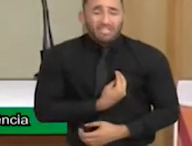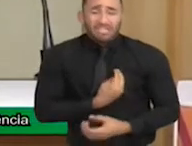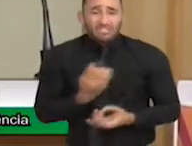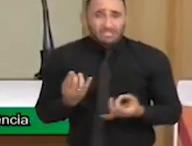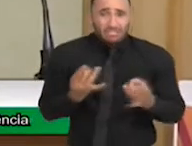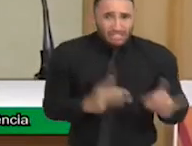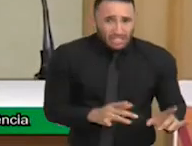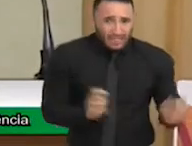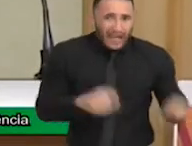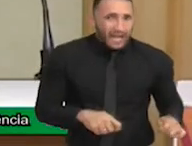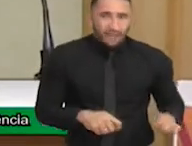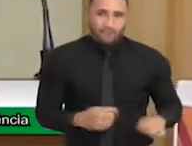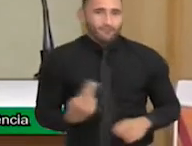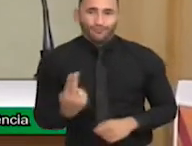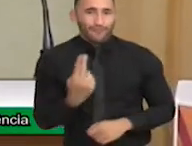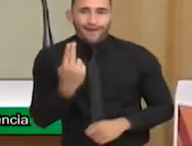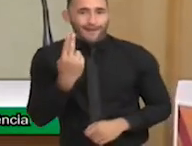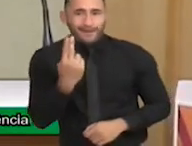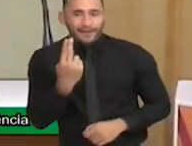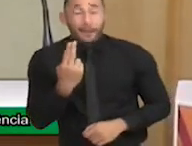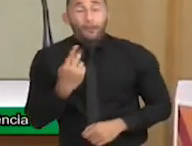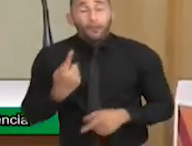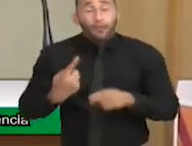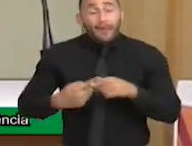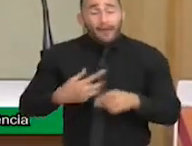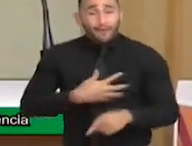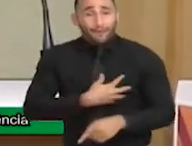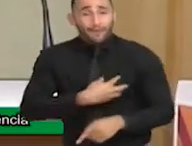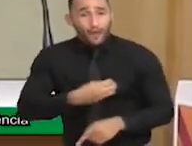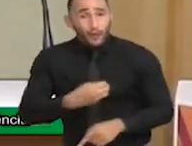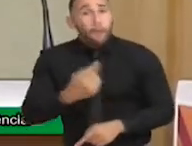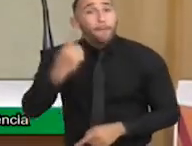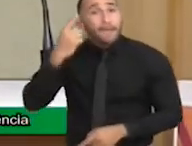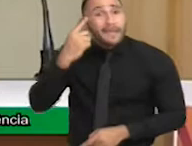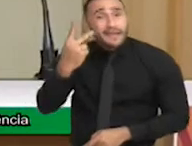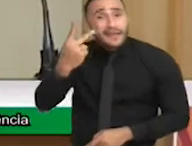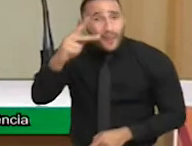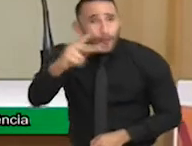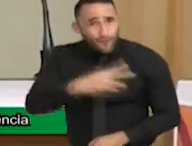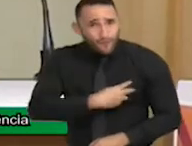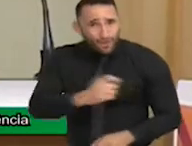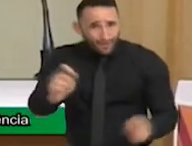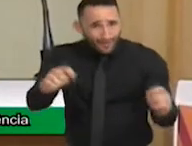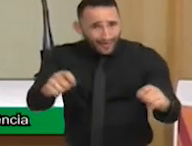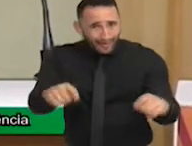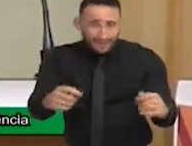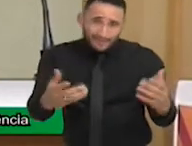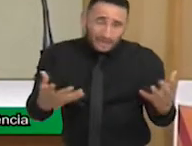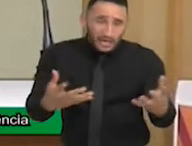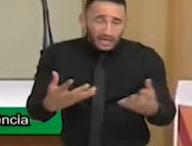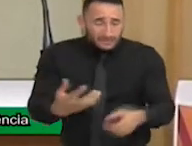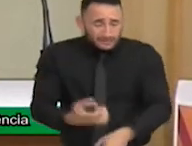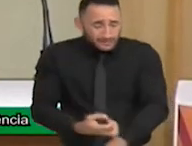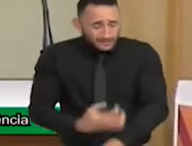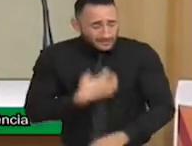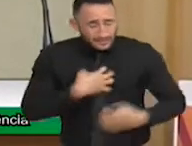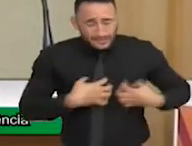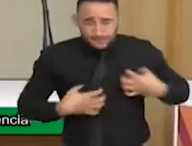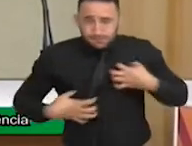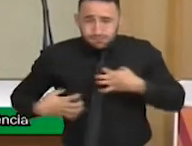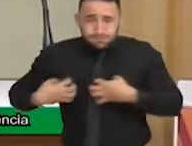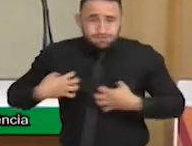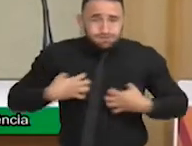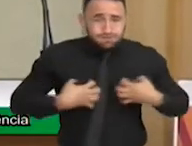não é opção. Vocês têm filhos? E se fosse um deles? Mas a angústia não para, porque